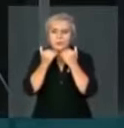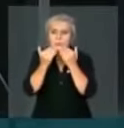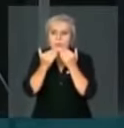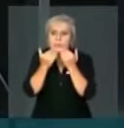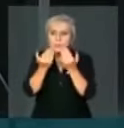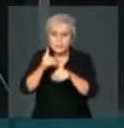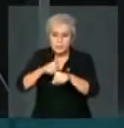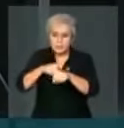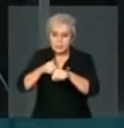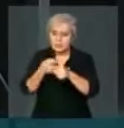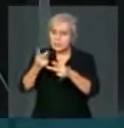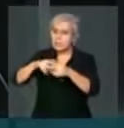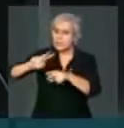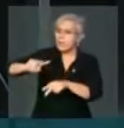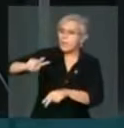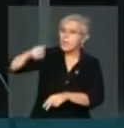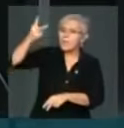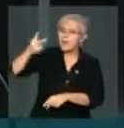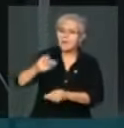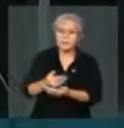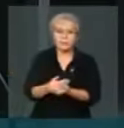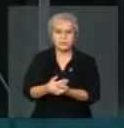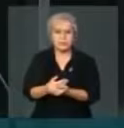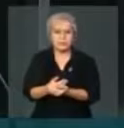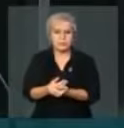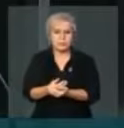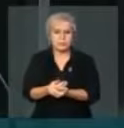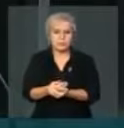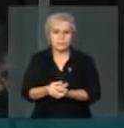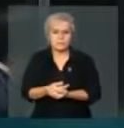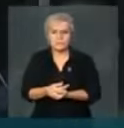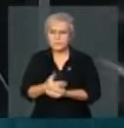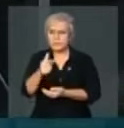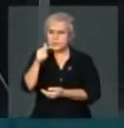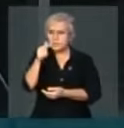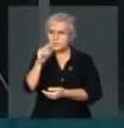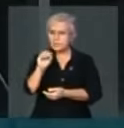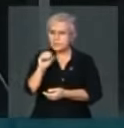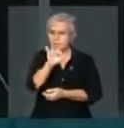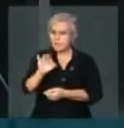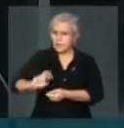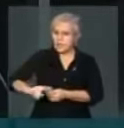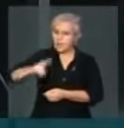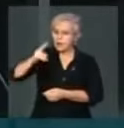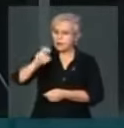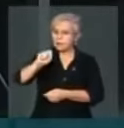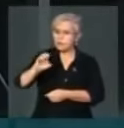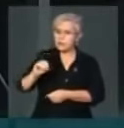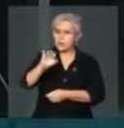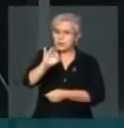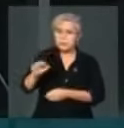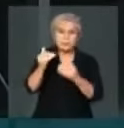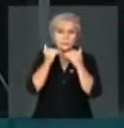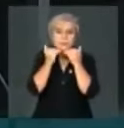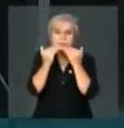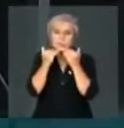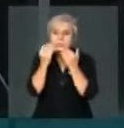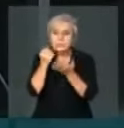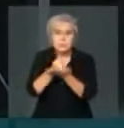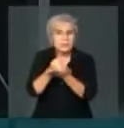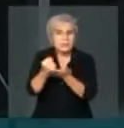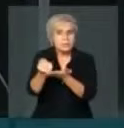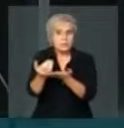aumentar de 66% para 80%. Há uma tendência a